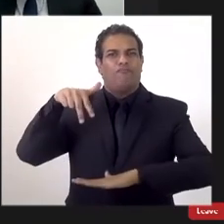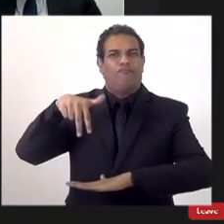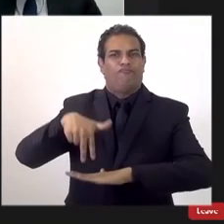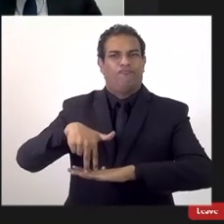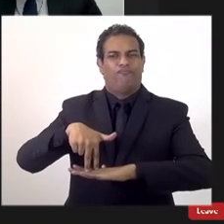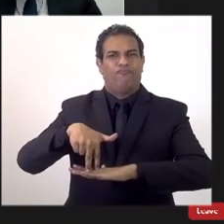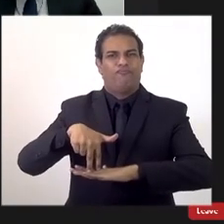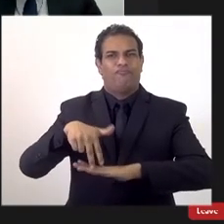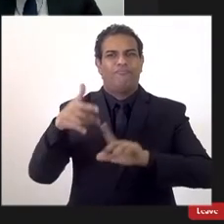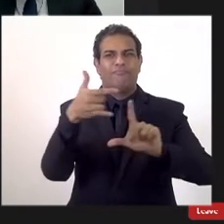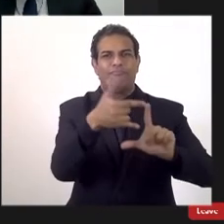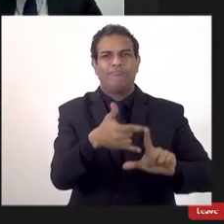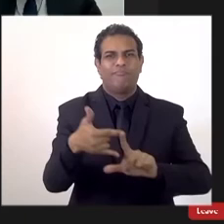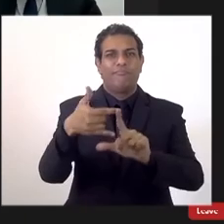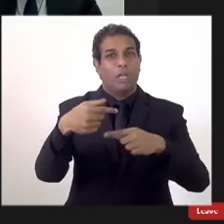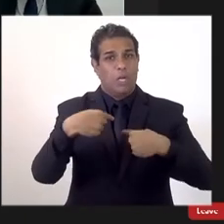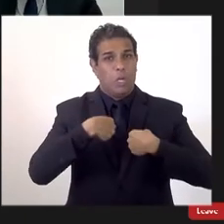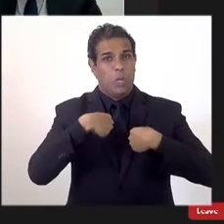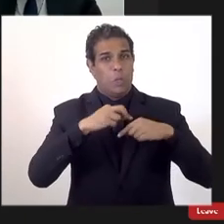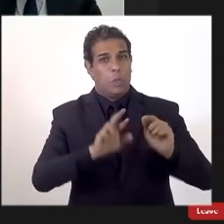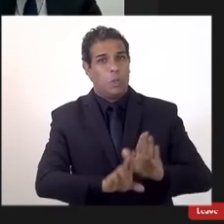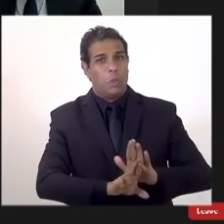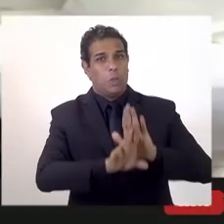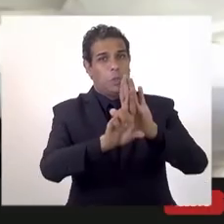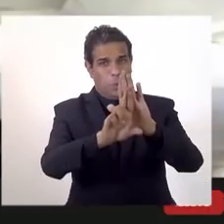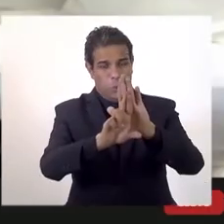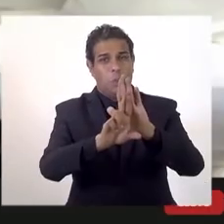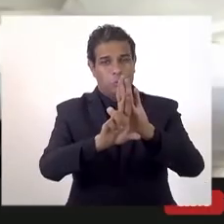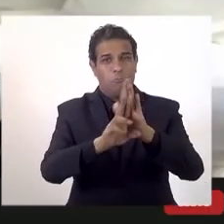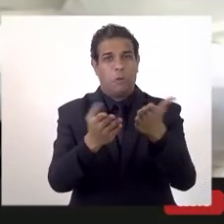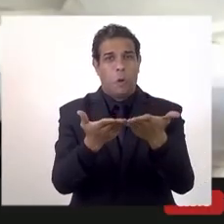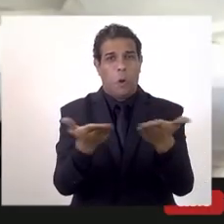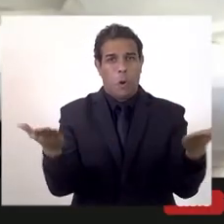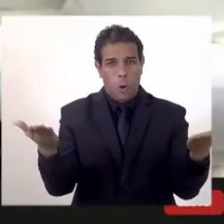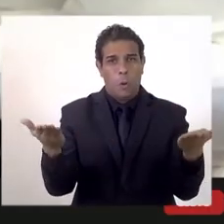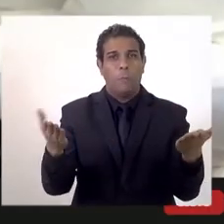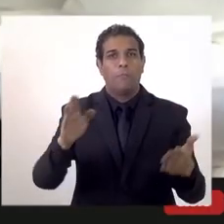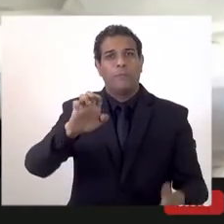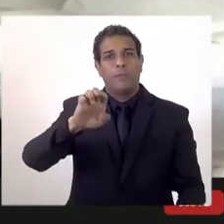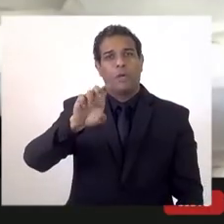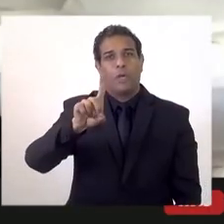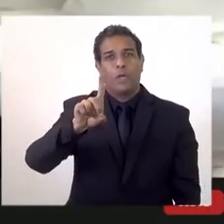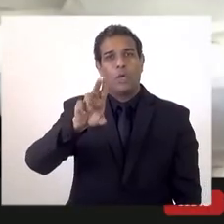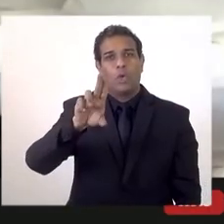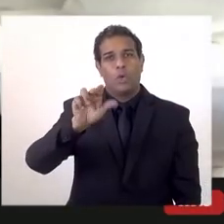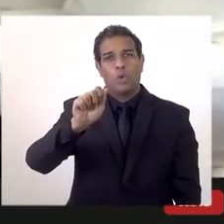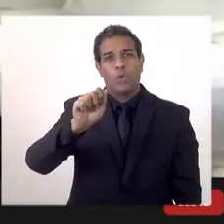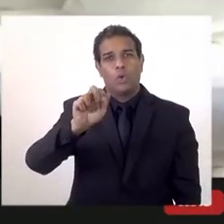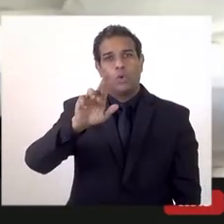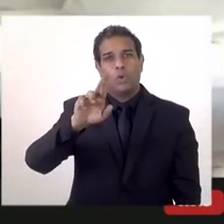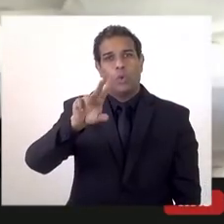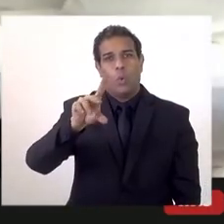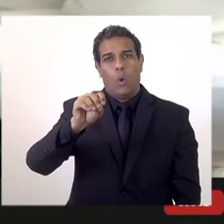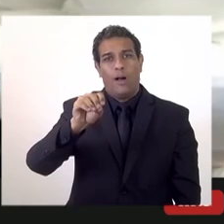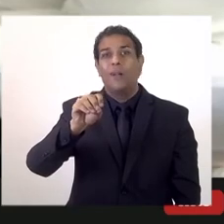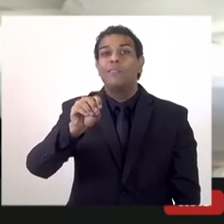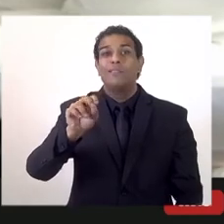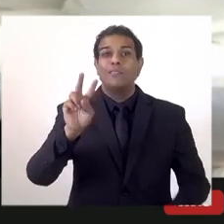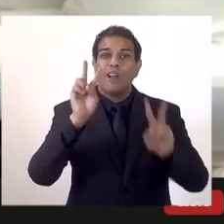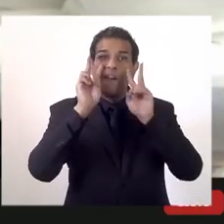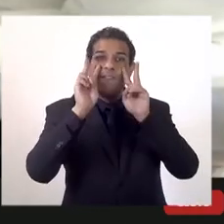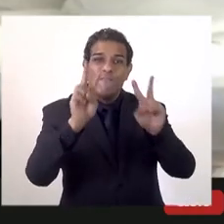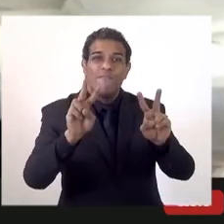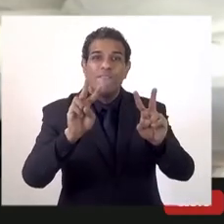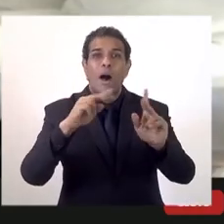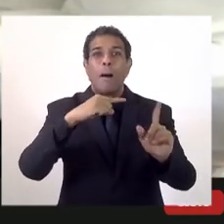eu estou representando aqui o Eduardo Eugênio nosso presidente e a gente tem uma boa visão da importância